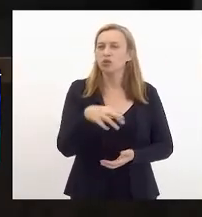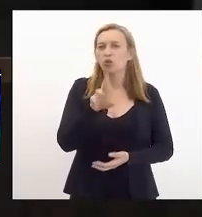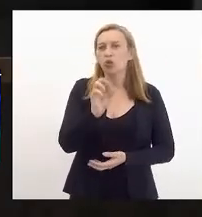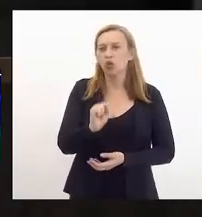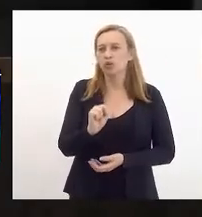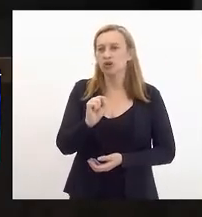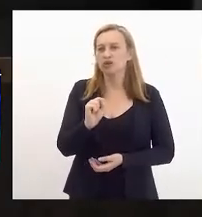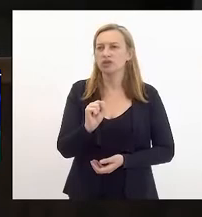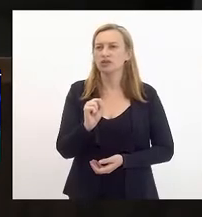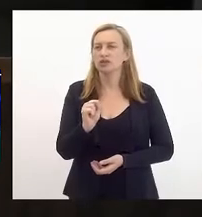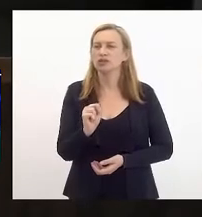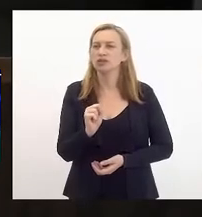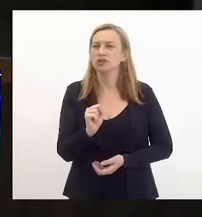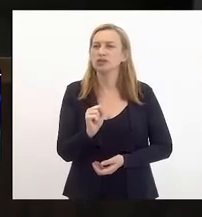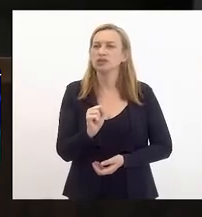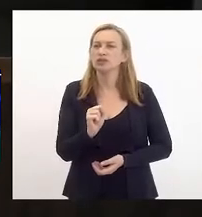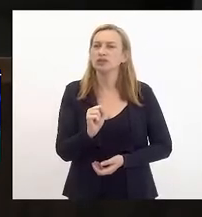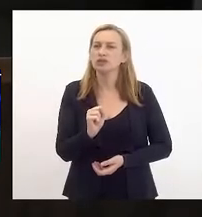Tempo.